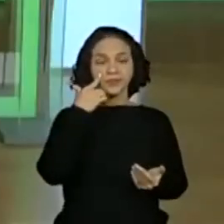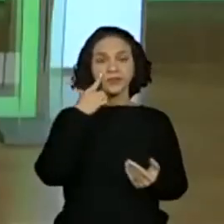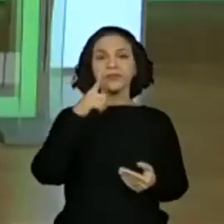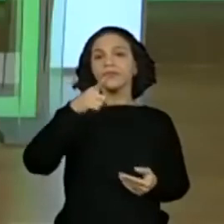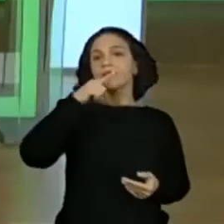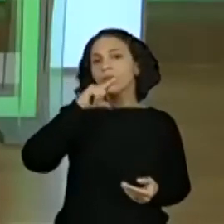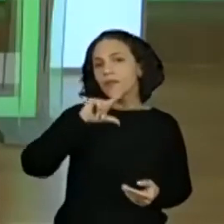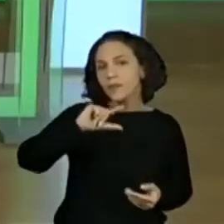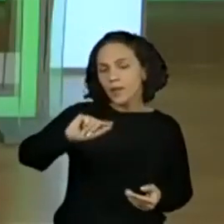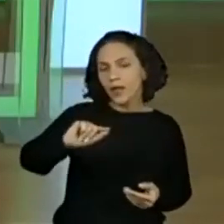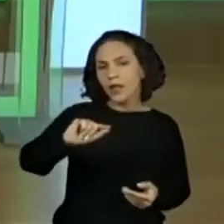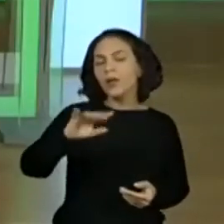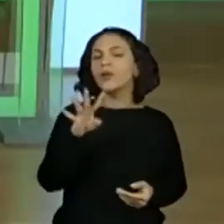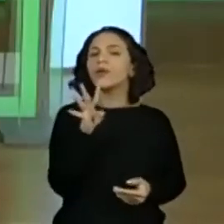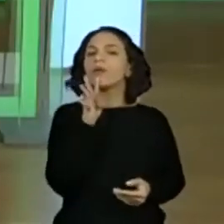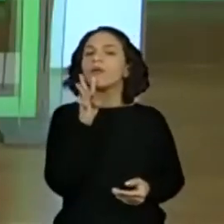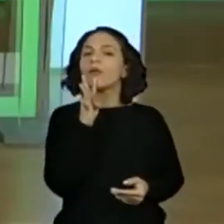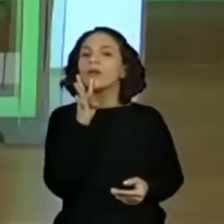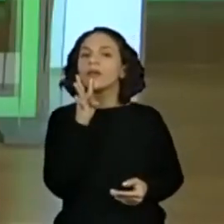conhecia